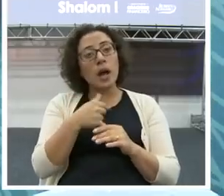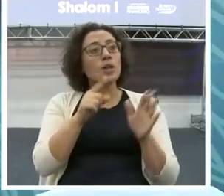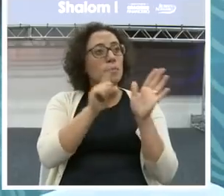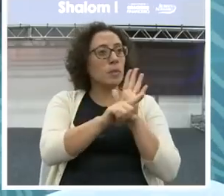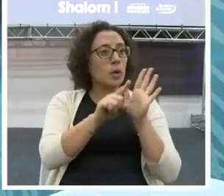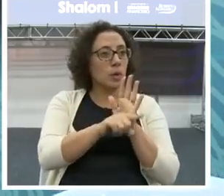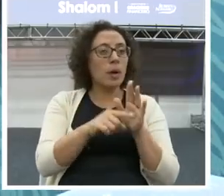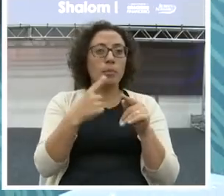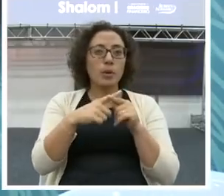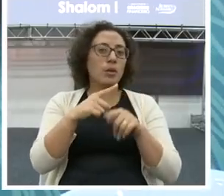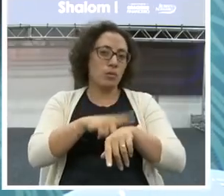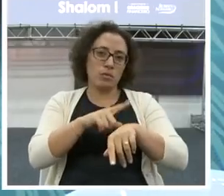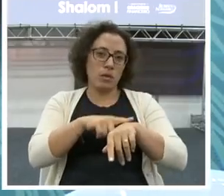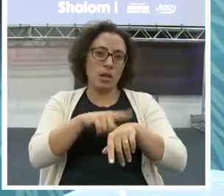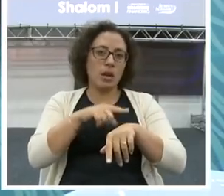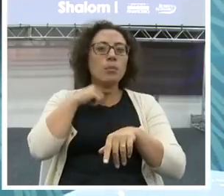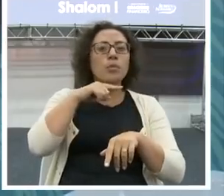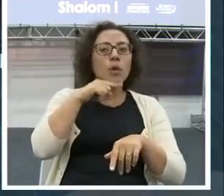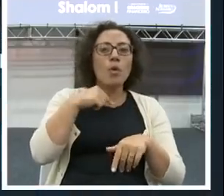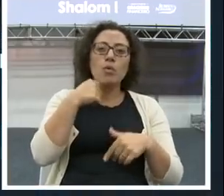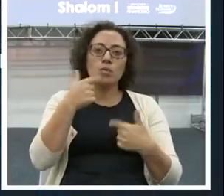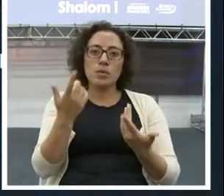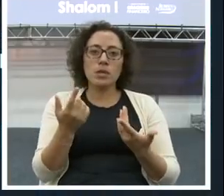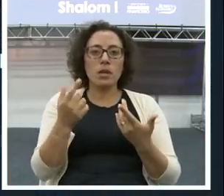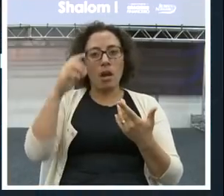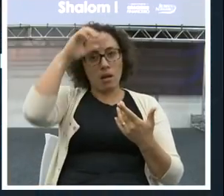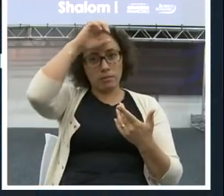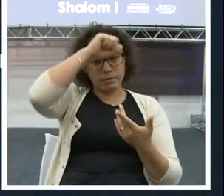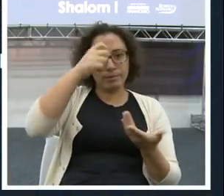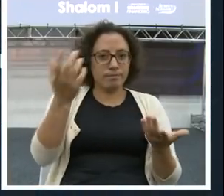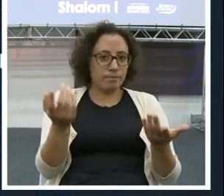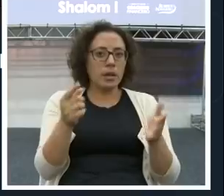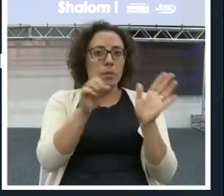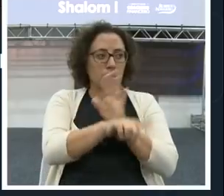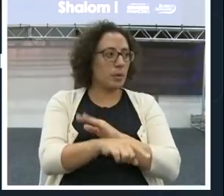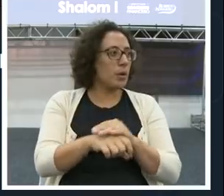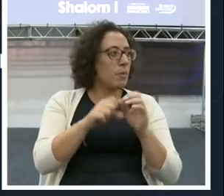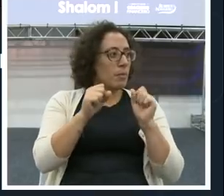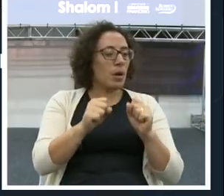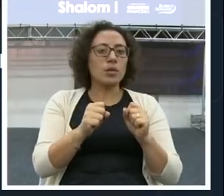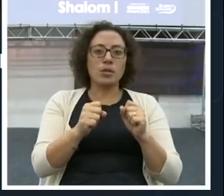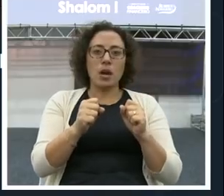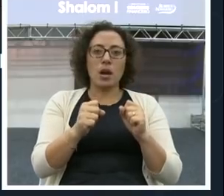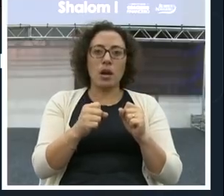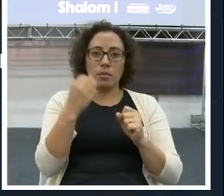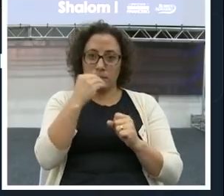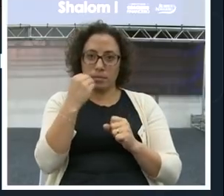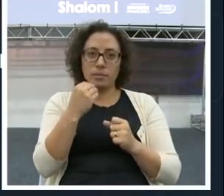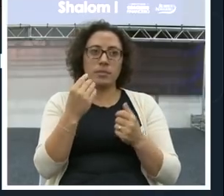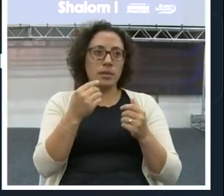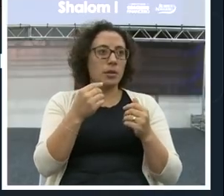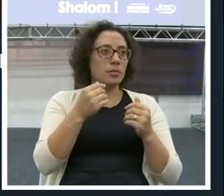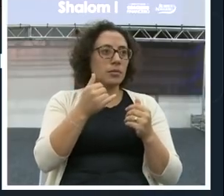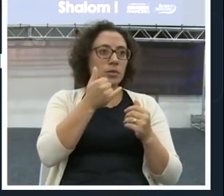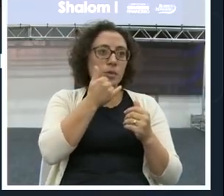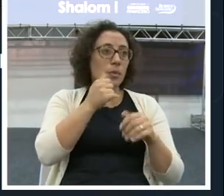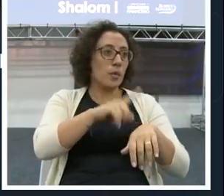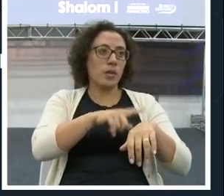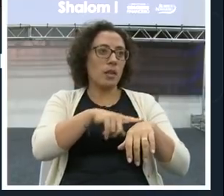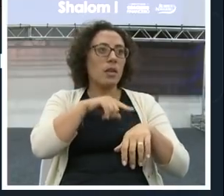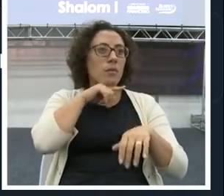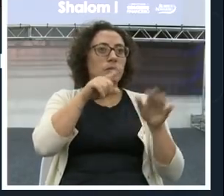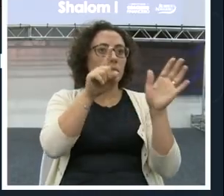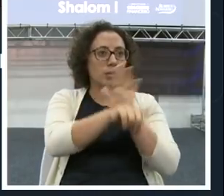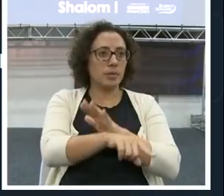Está bom, pessoal? Porque a gente, de fato, tem um cronograma a cumprir, tá? Obrigada pela compreensão. Olá,